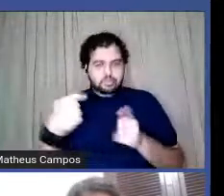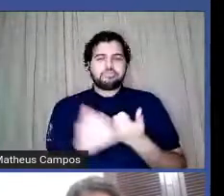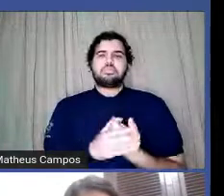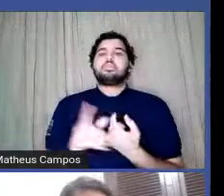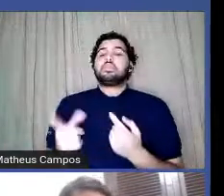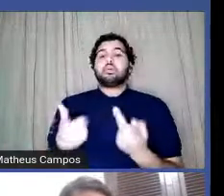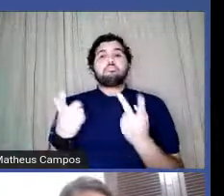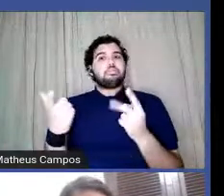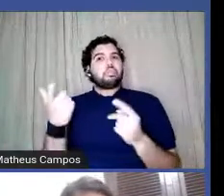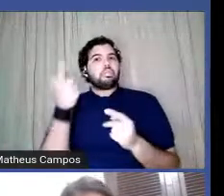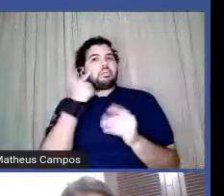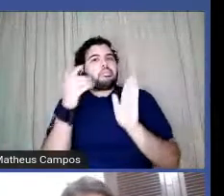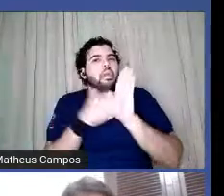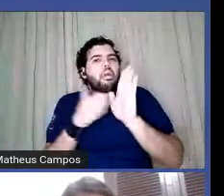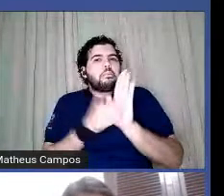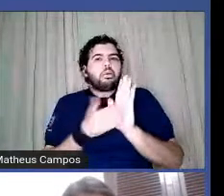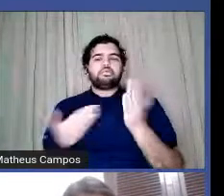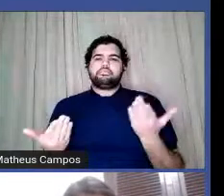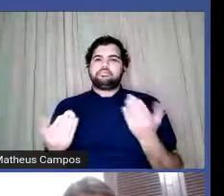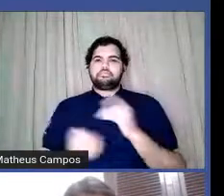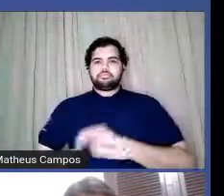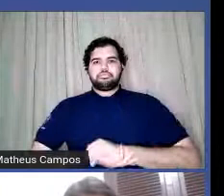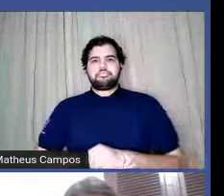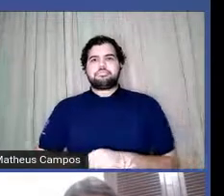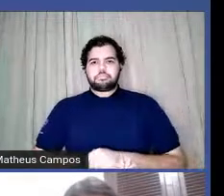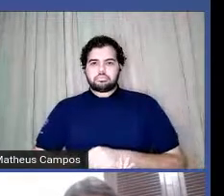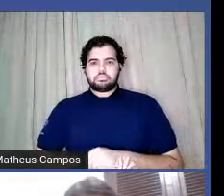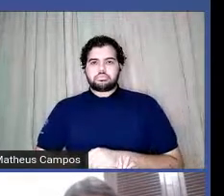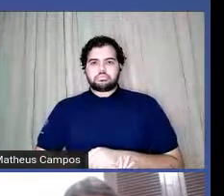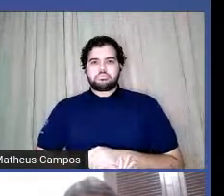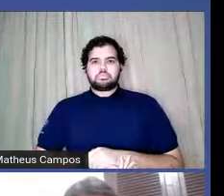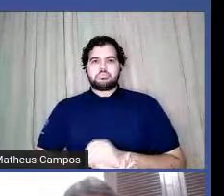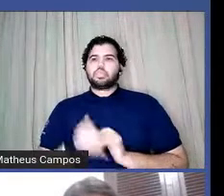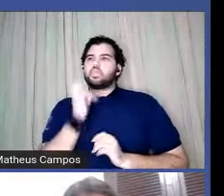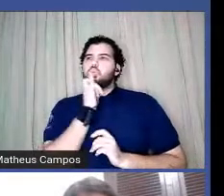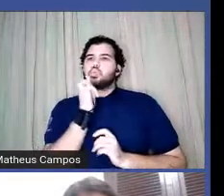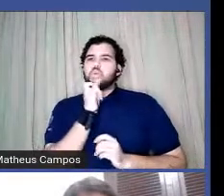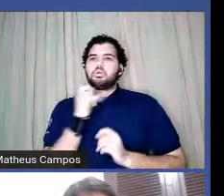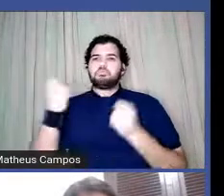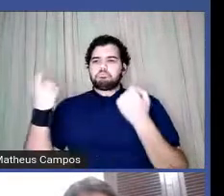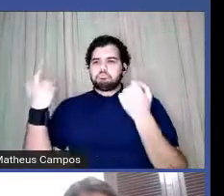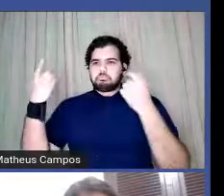de fazer uma chamada uma chamada para publicar